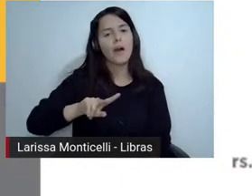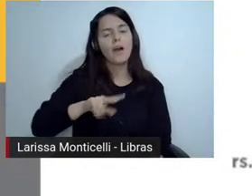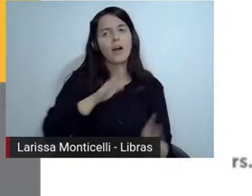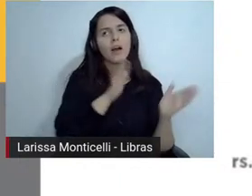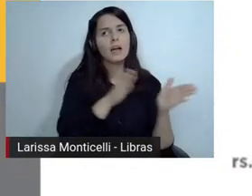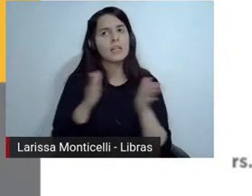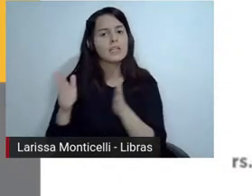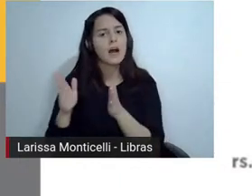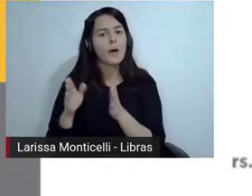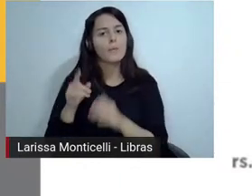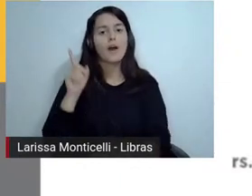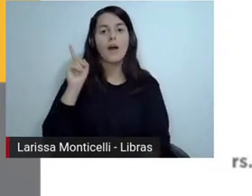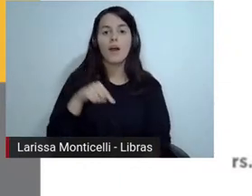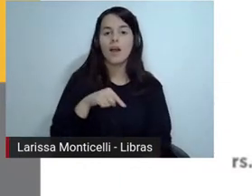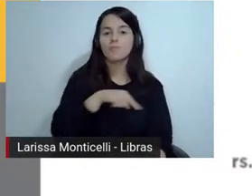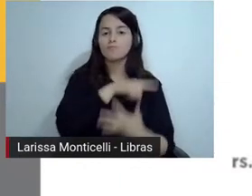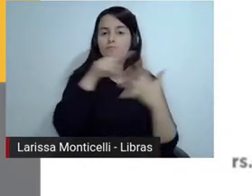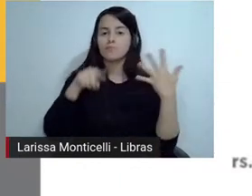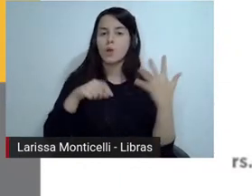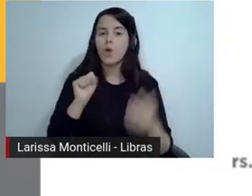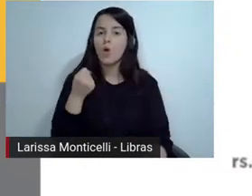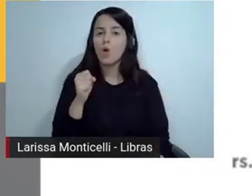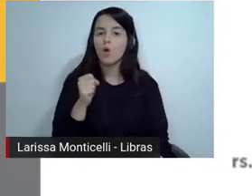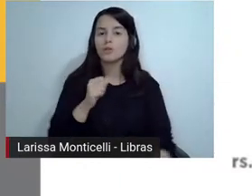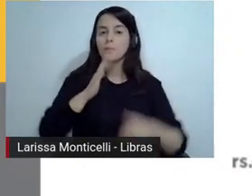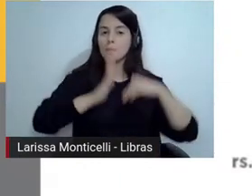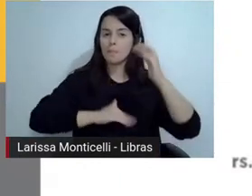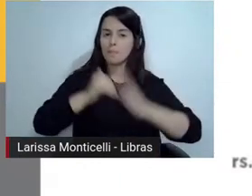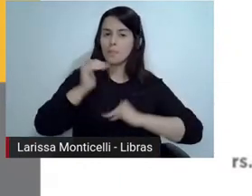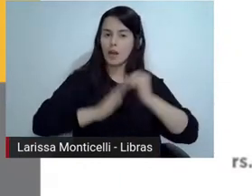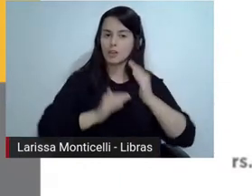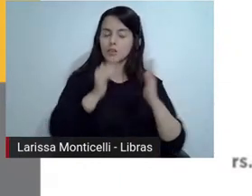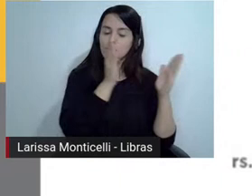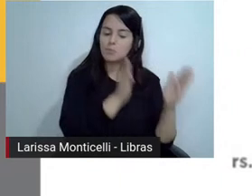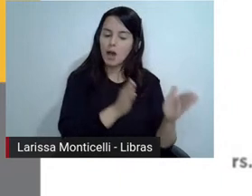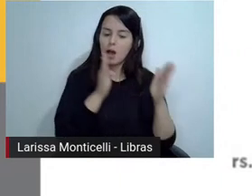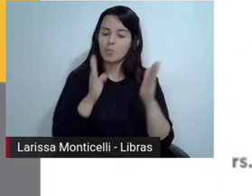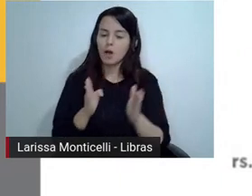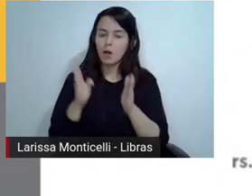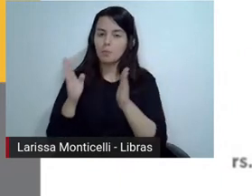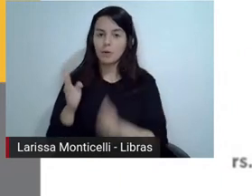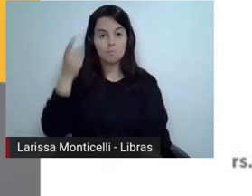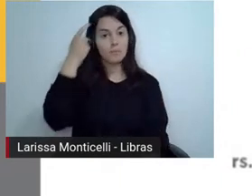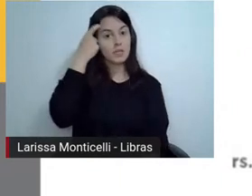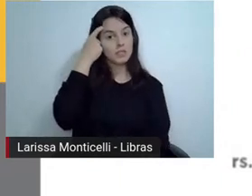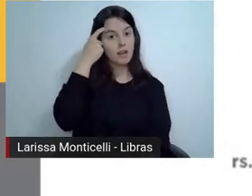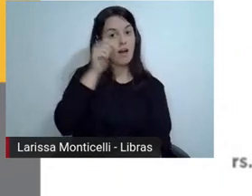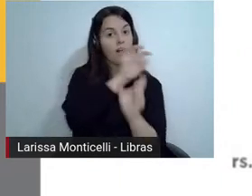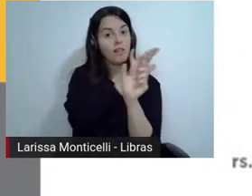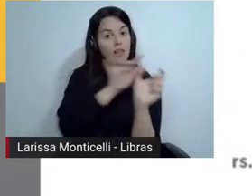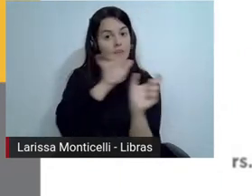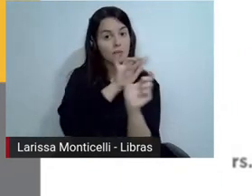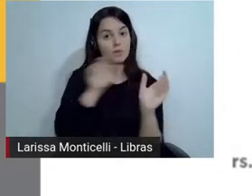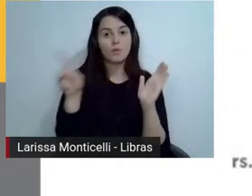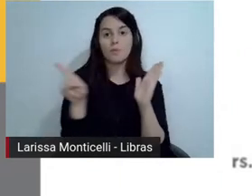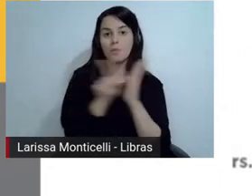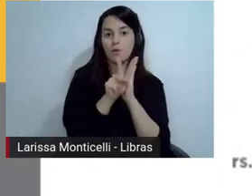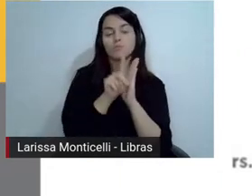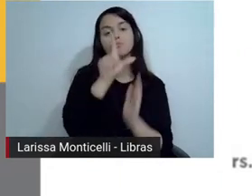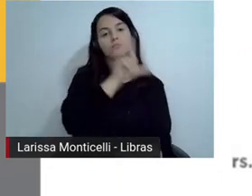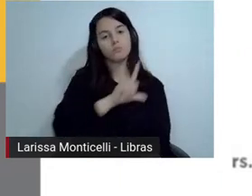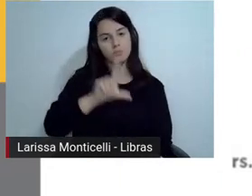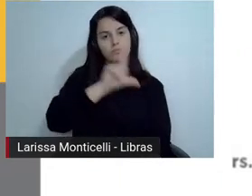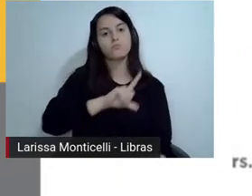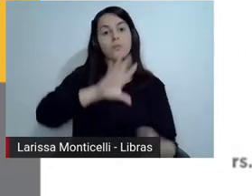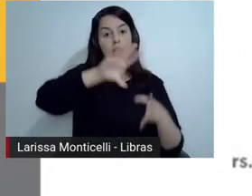movimentos, vamos dizer assim, importantes para se pensar no letramento literário na escola. No texto deles,